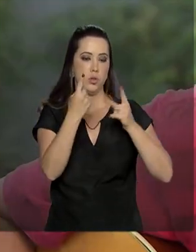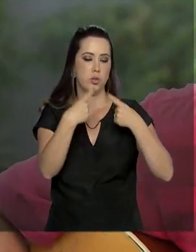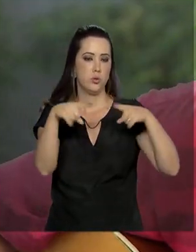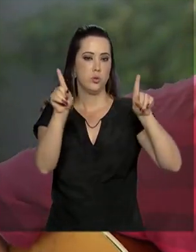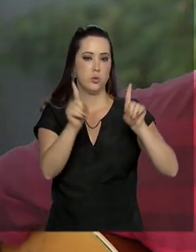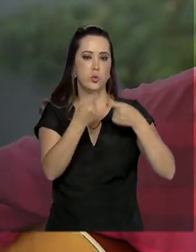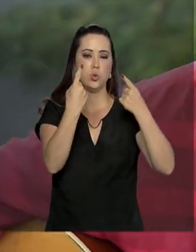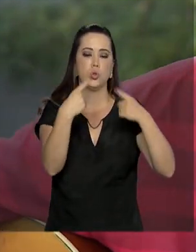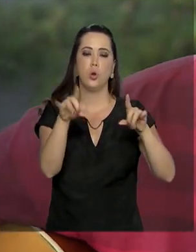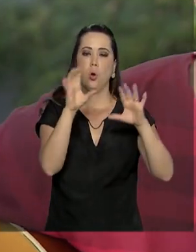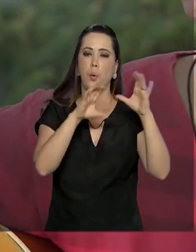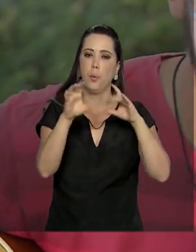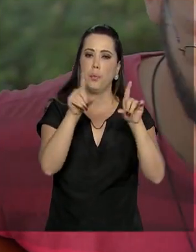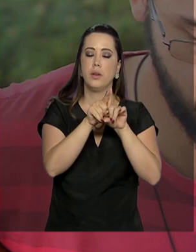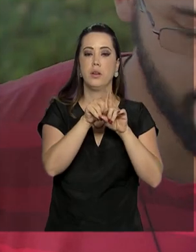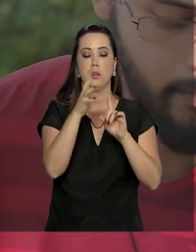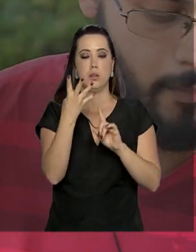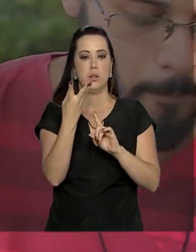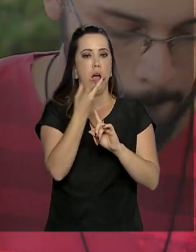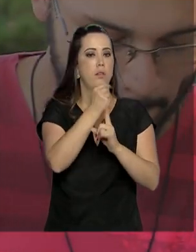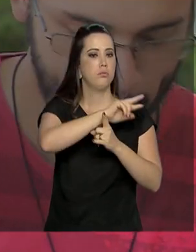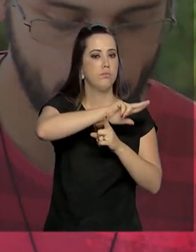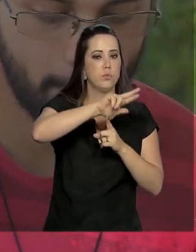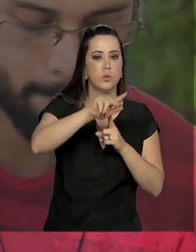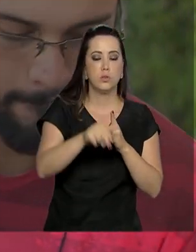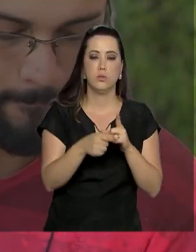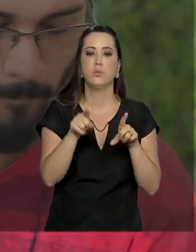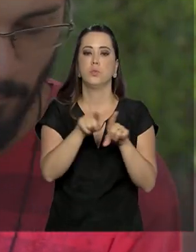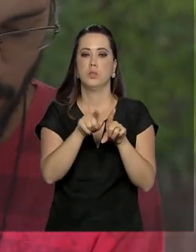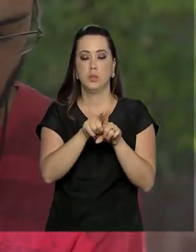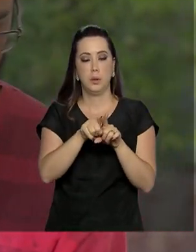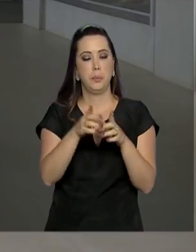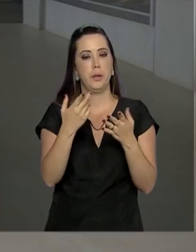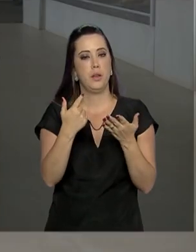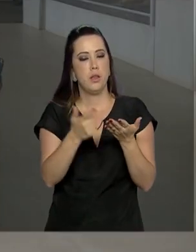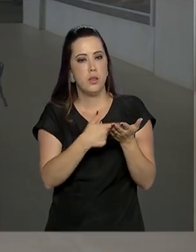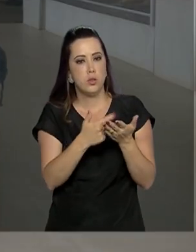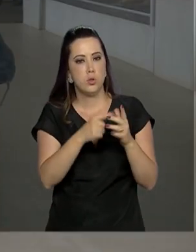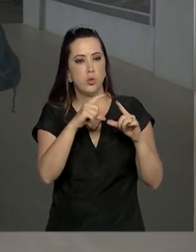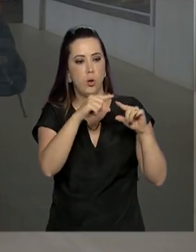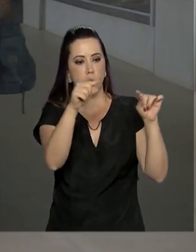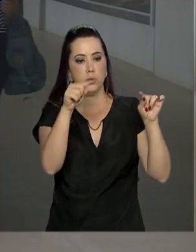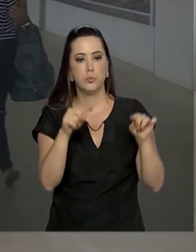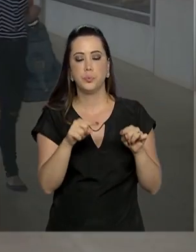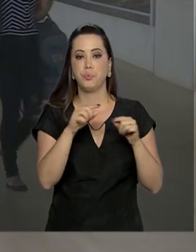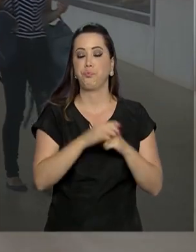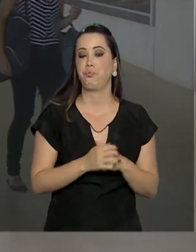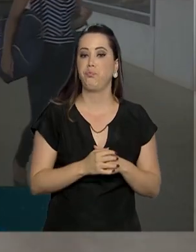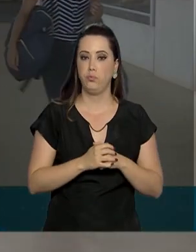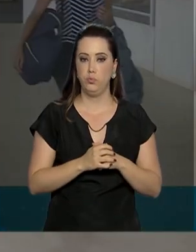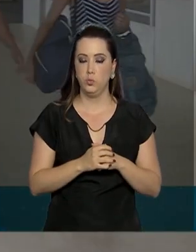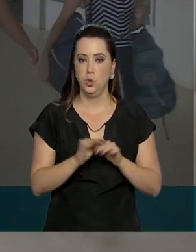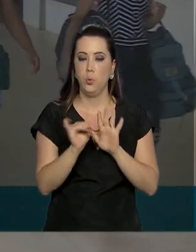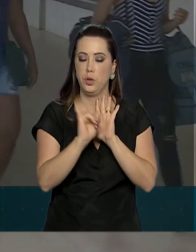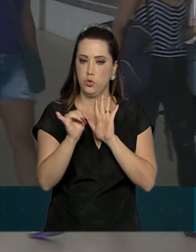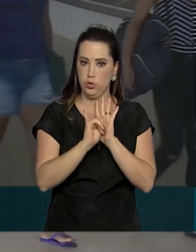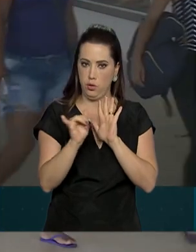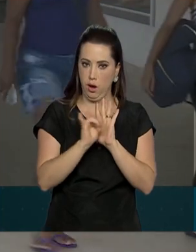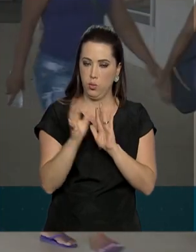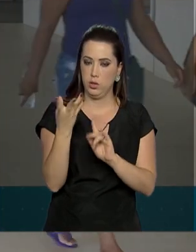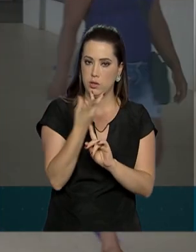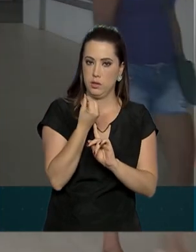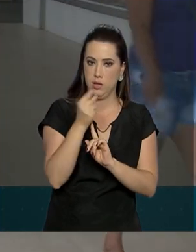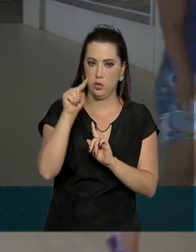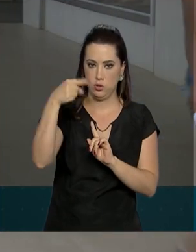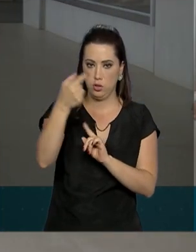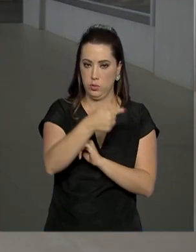teatro, pintura, escultura, literatura e histórias em quadrinhos. O edital do Prêmio Nacional das Artes vai ser publicado